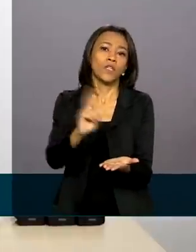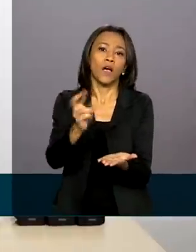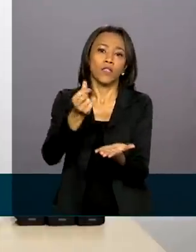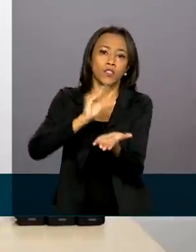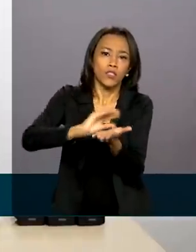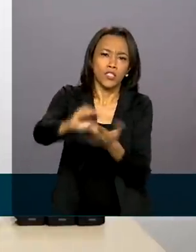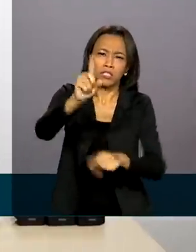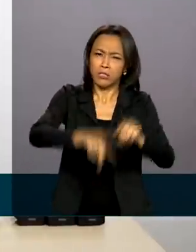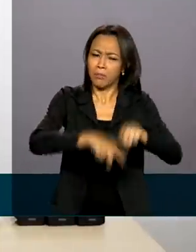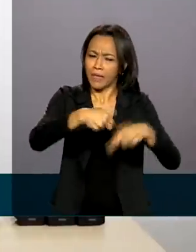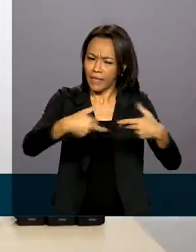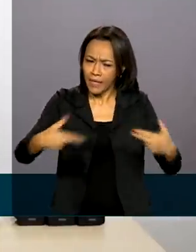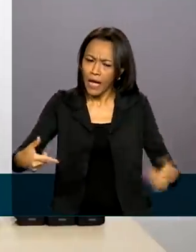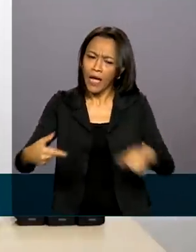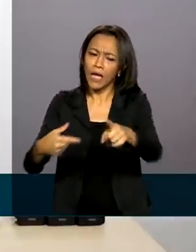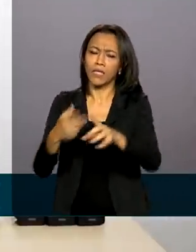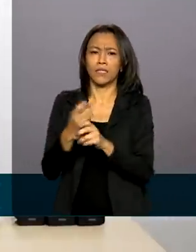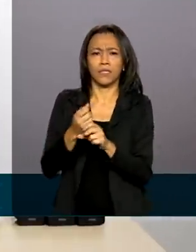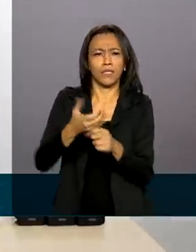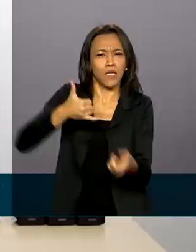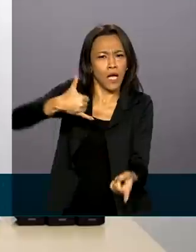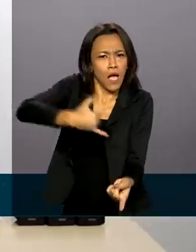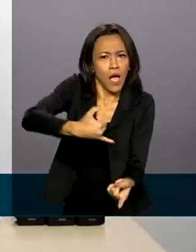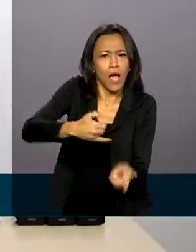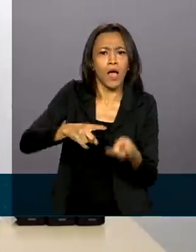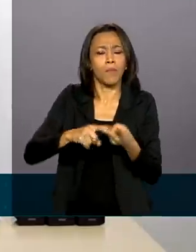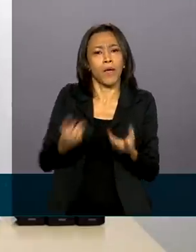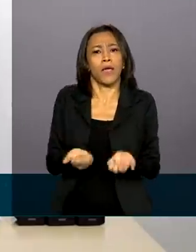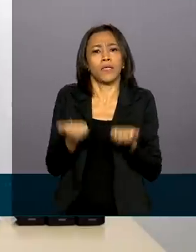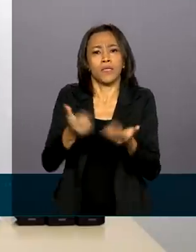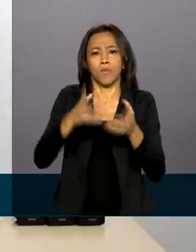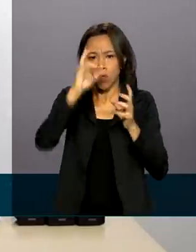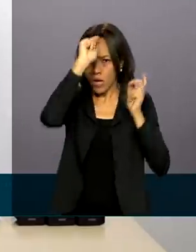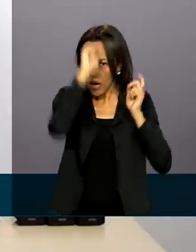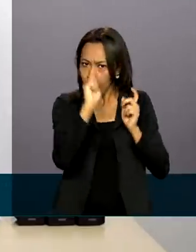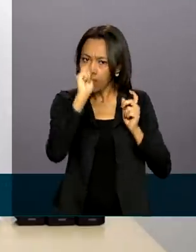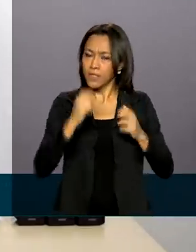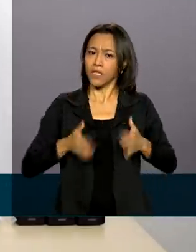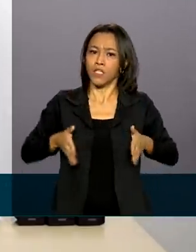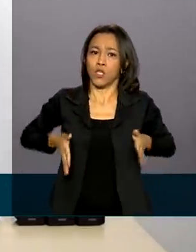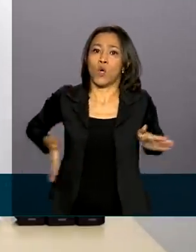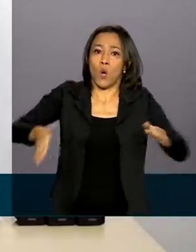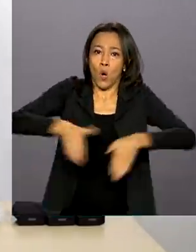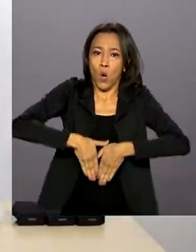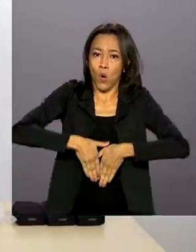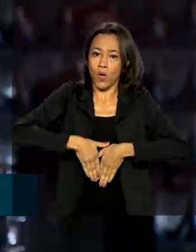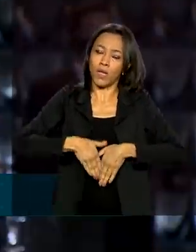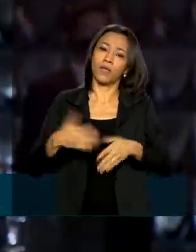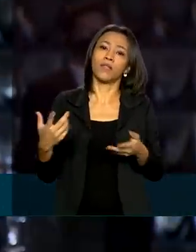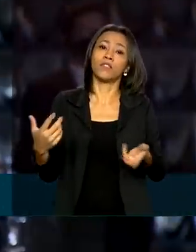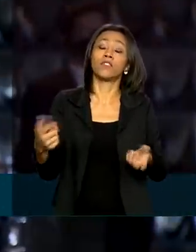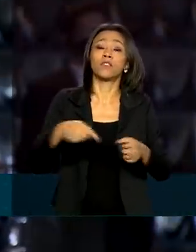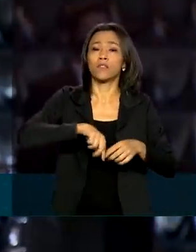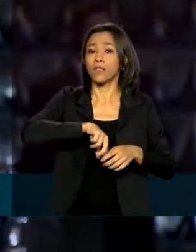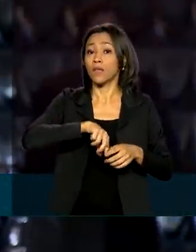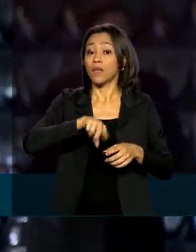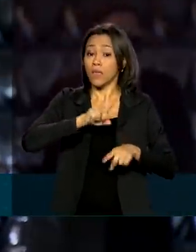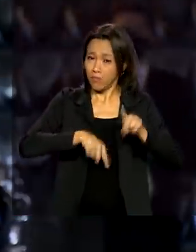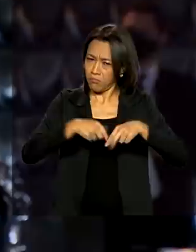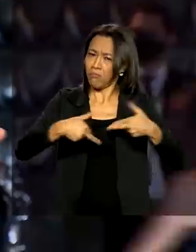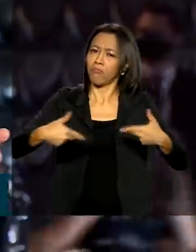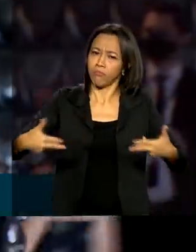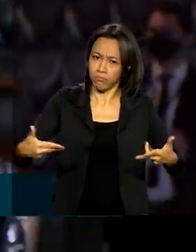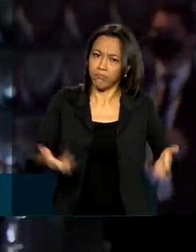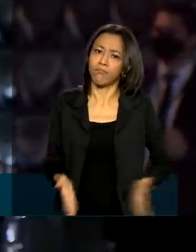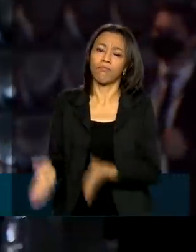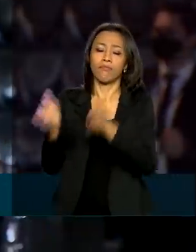Além das carabinas, os estados receberam capacetes, coletes balísticos e Serra Sabre. Isso se reveste